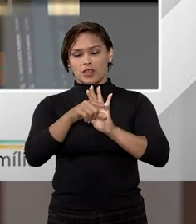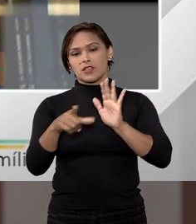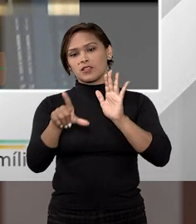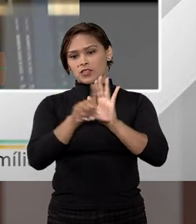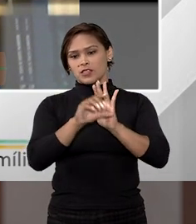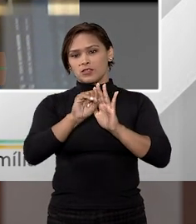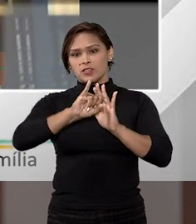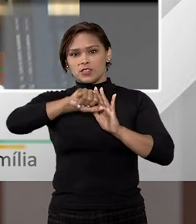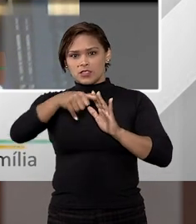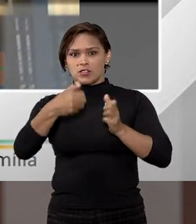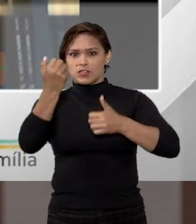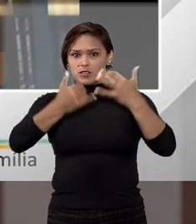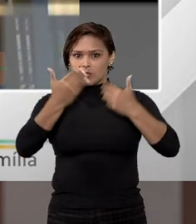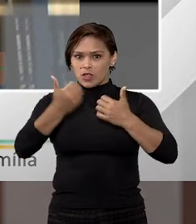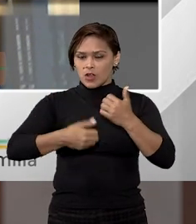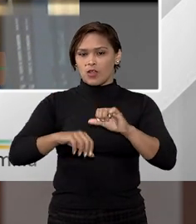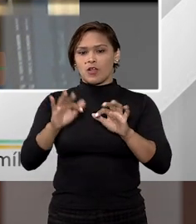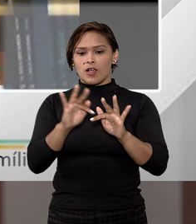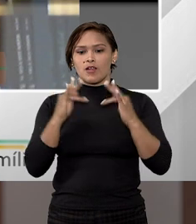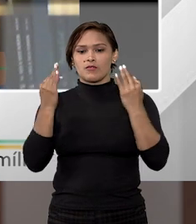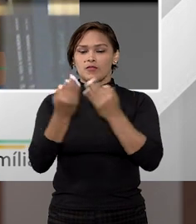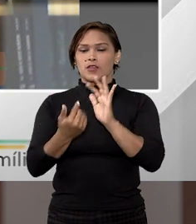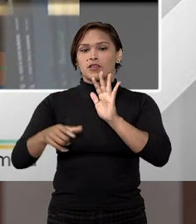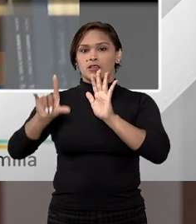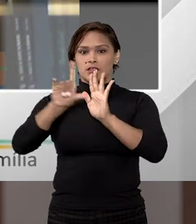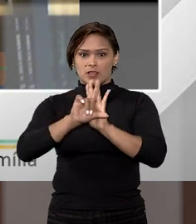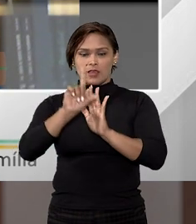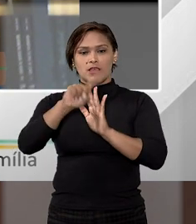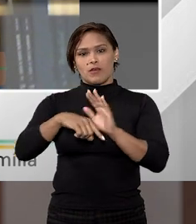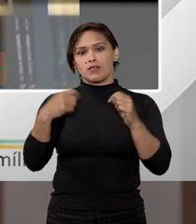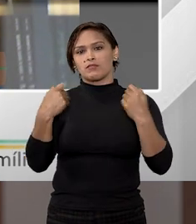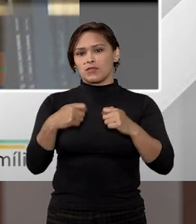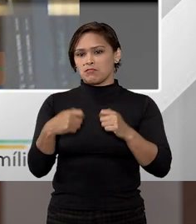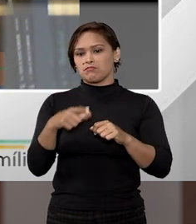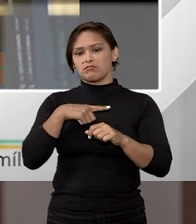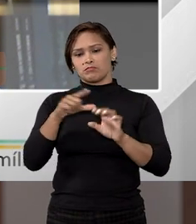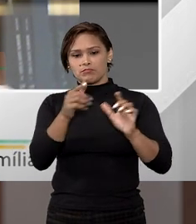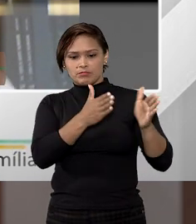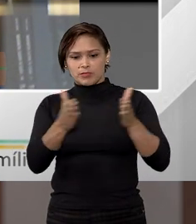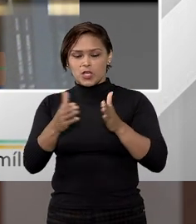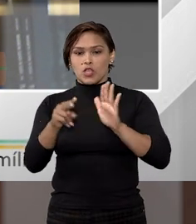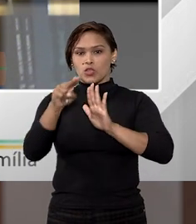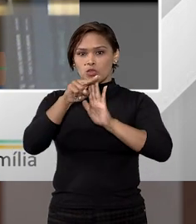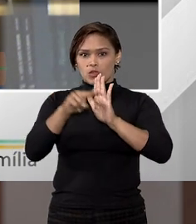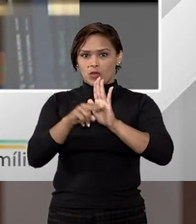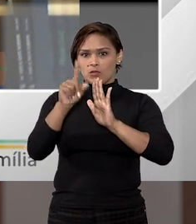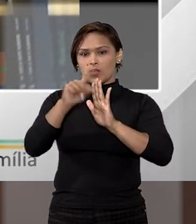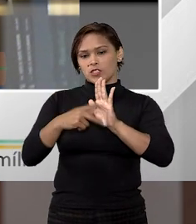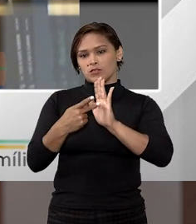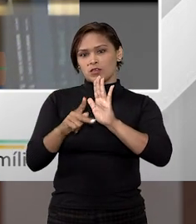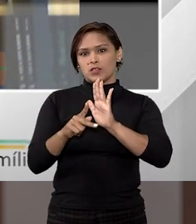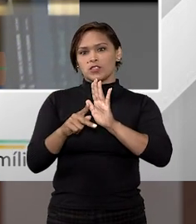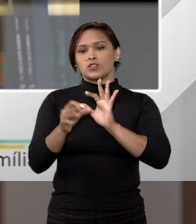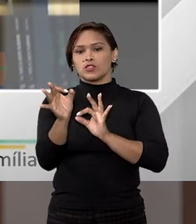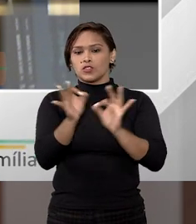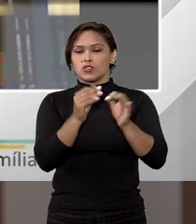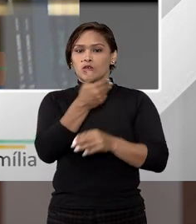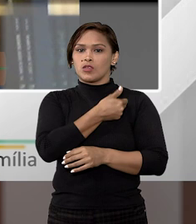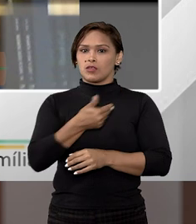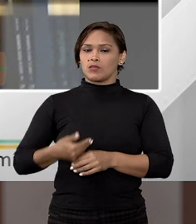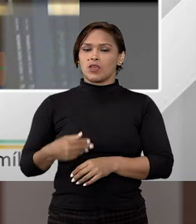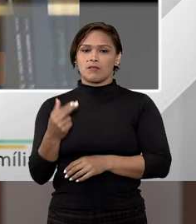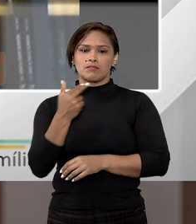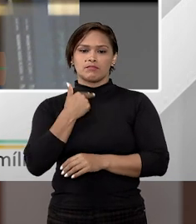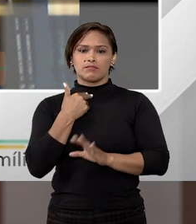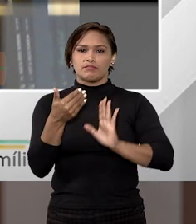nesse caso, o que STJ disse foi que o bem de família era um bem de família legal e, portanto, sendo uma previsão normativa de ordem pública,